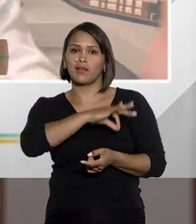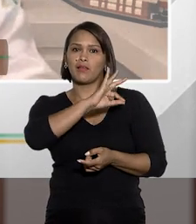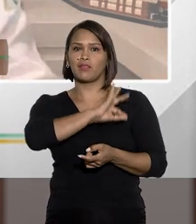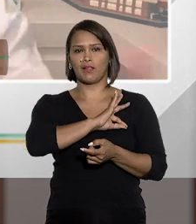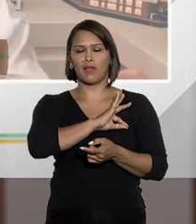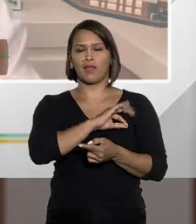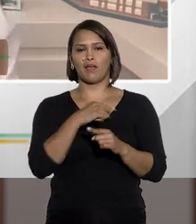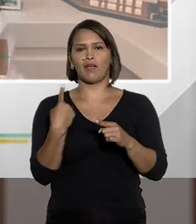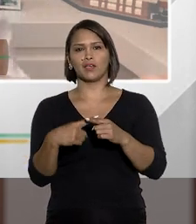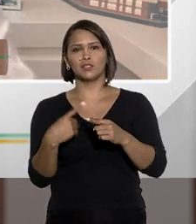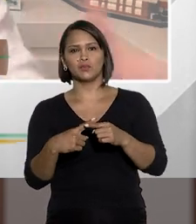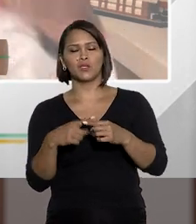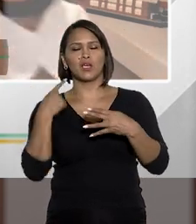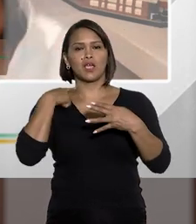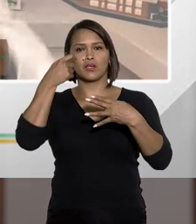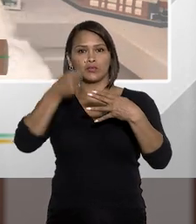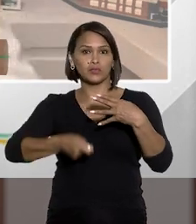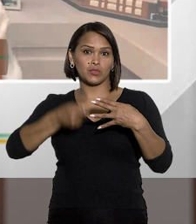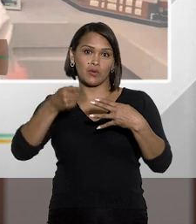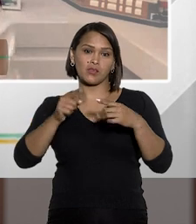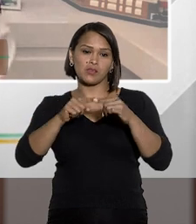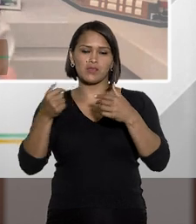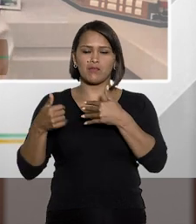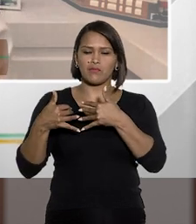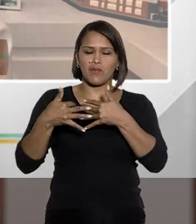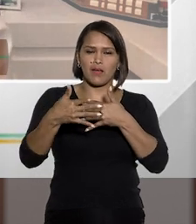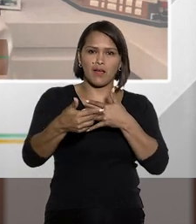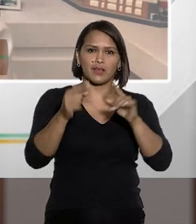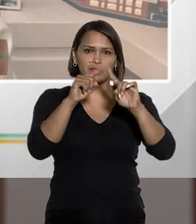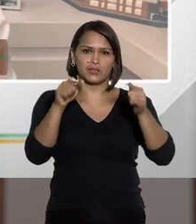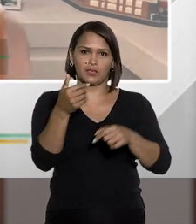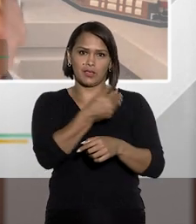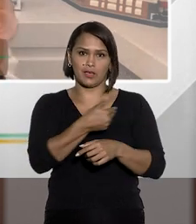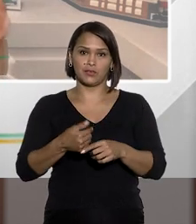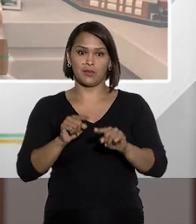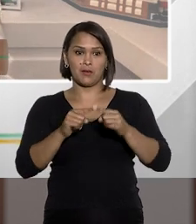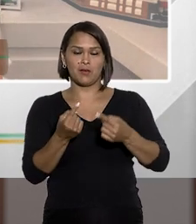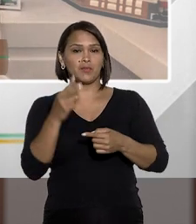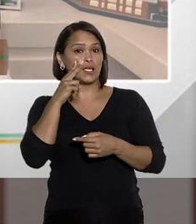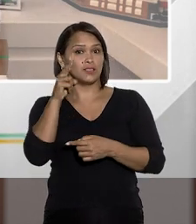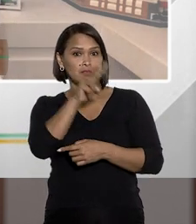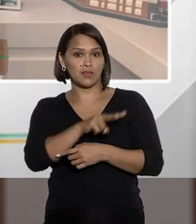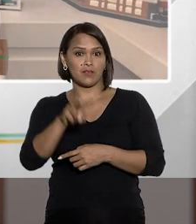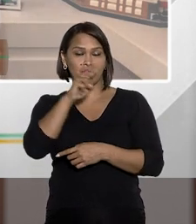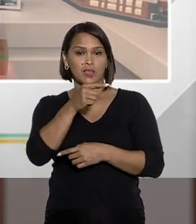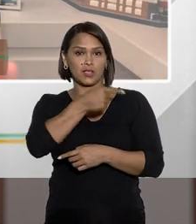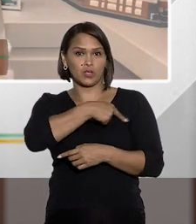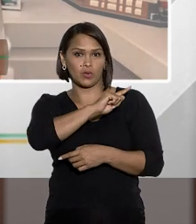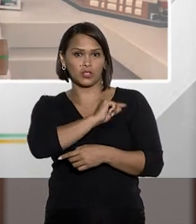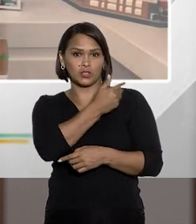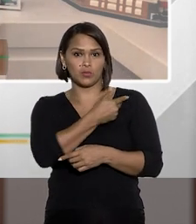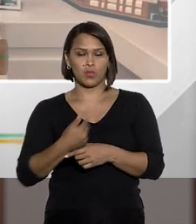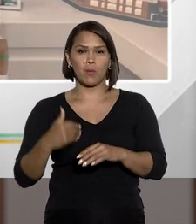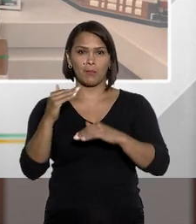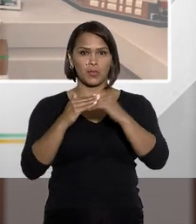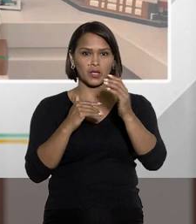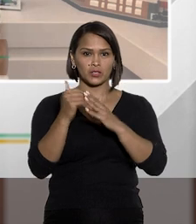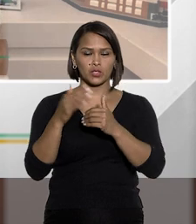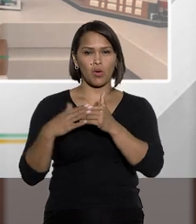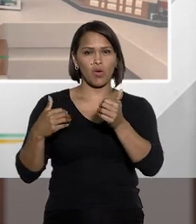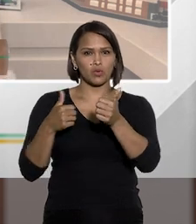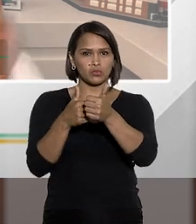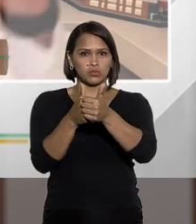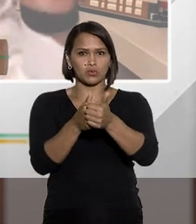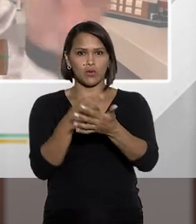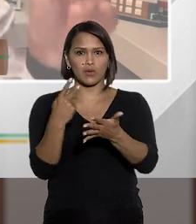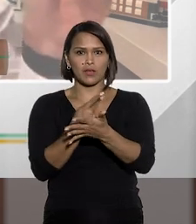porque é delegado de polícia, porque é juiz e assim por diante. Agora, se você visualizar que o agente praticou a